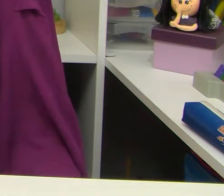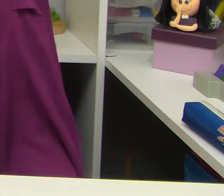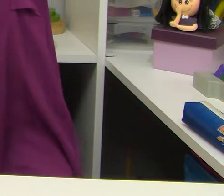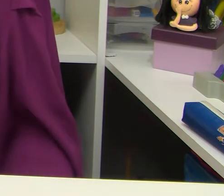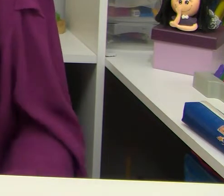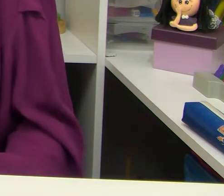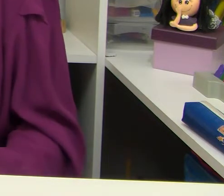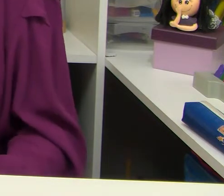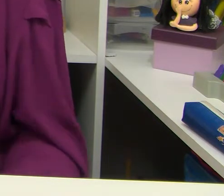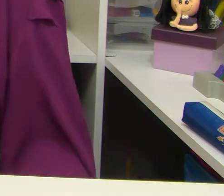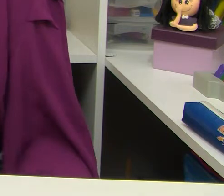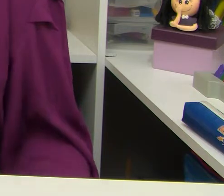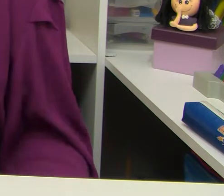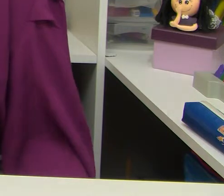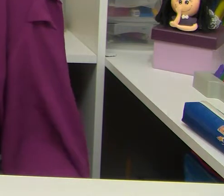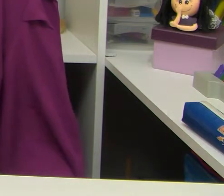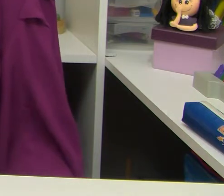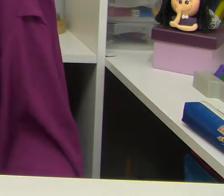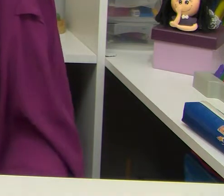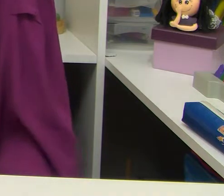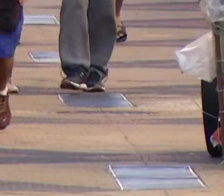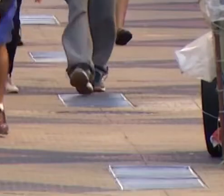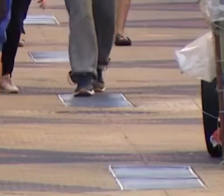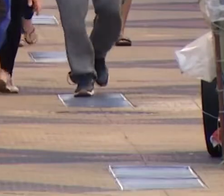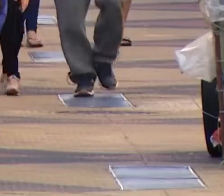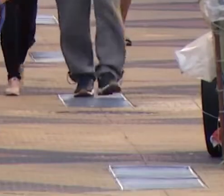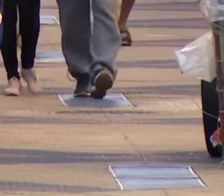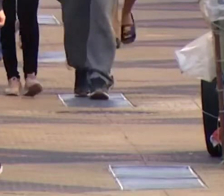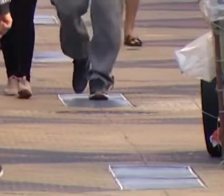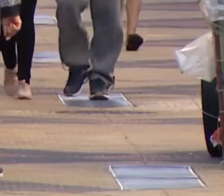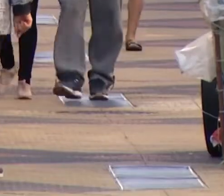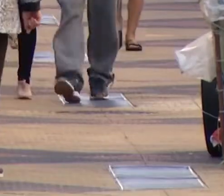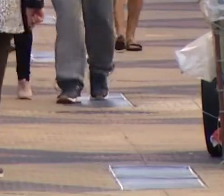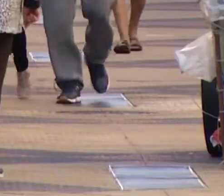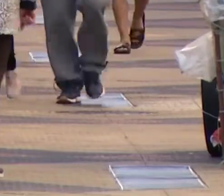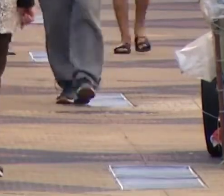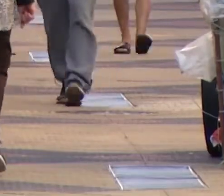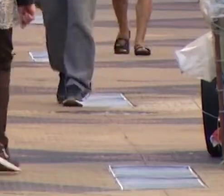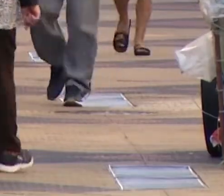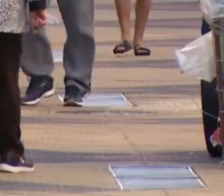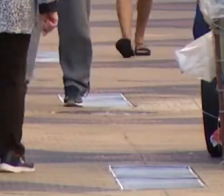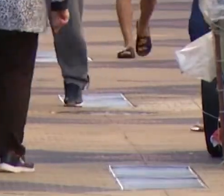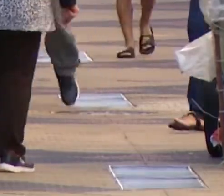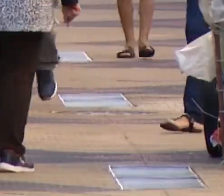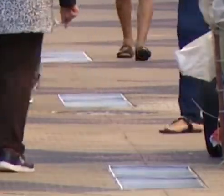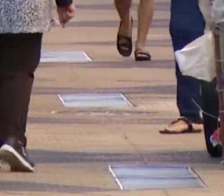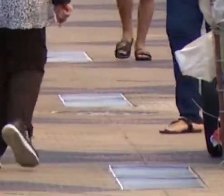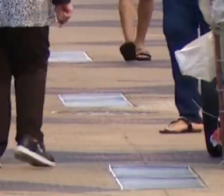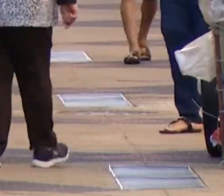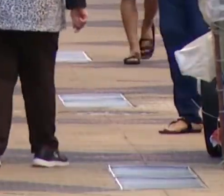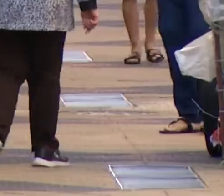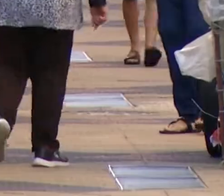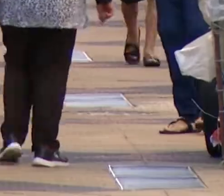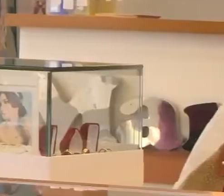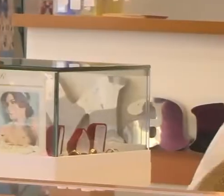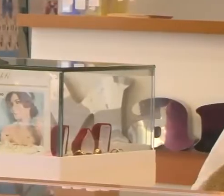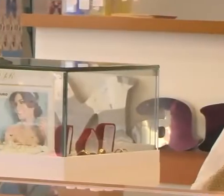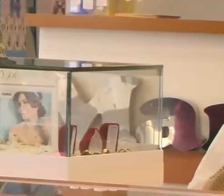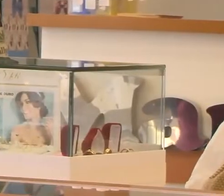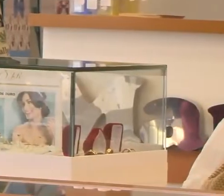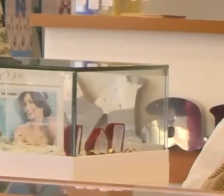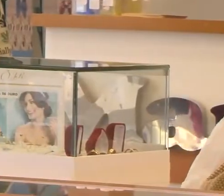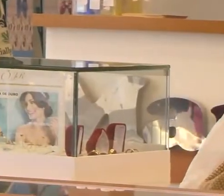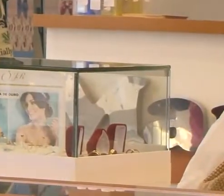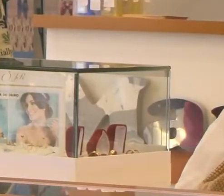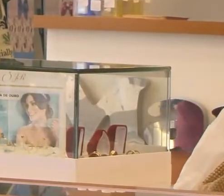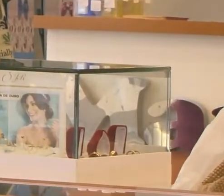para estudar, cuidar das minhas coisas pessoais. O MEI é uma pessoa jurídica, ou seja, uma pessoa que tem direito a ter